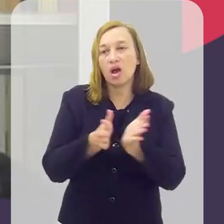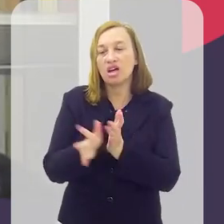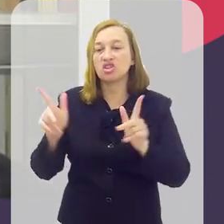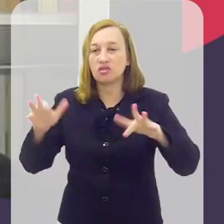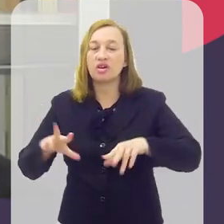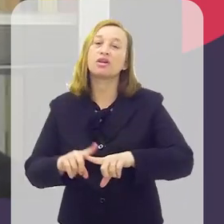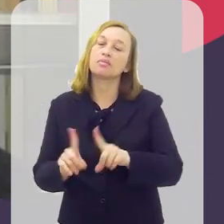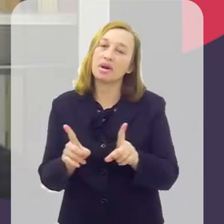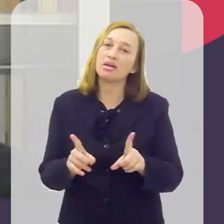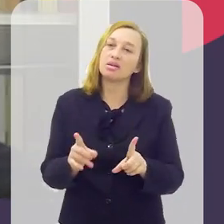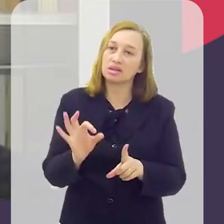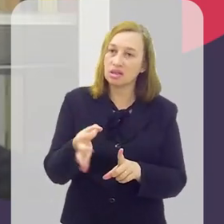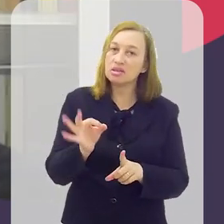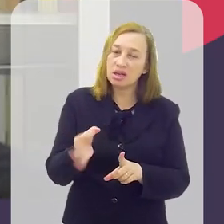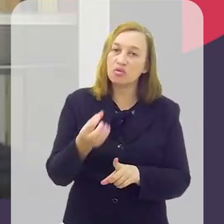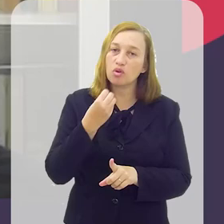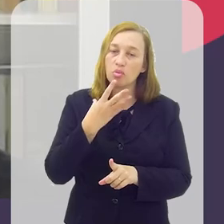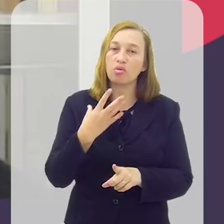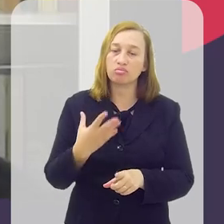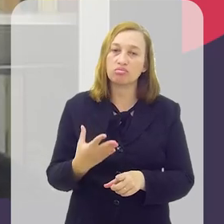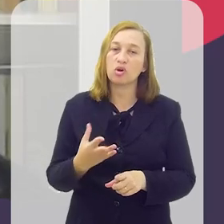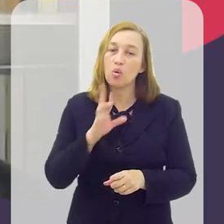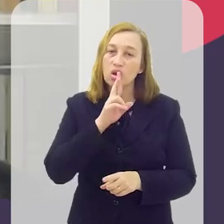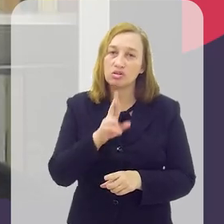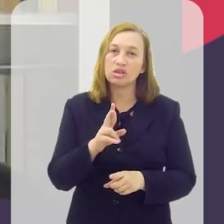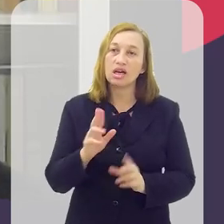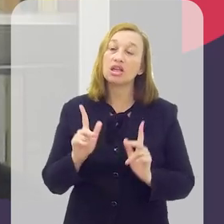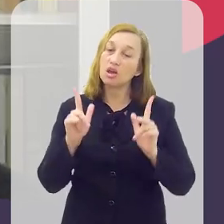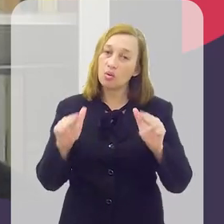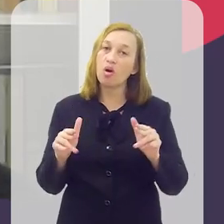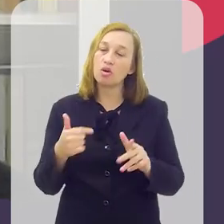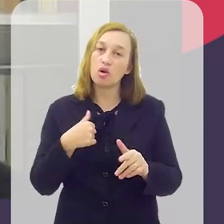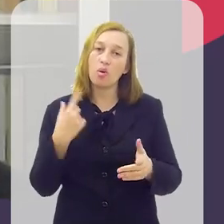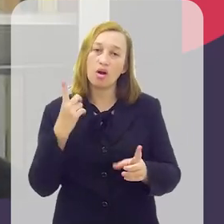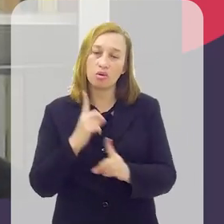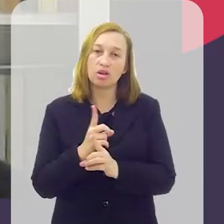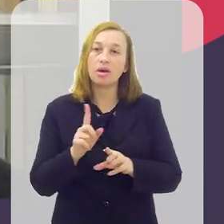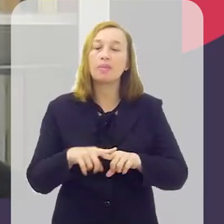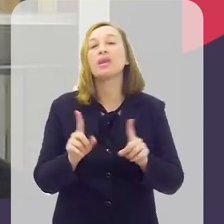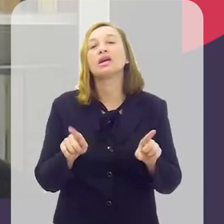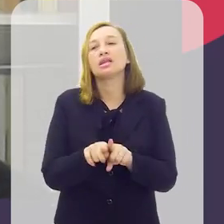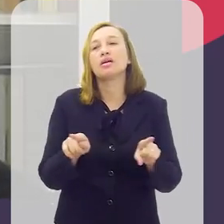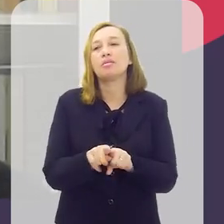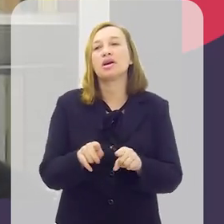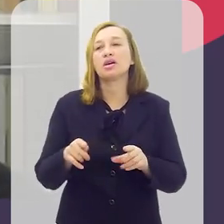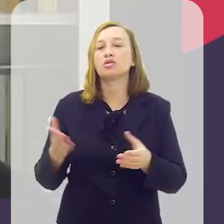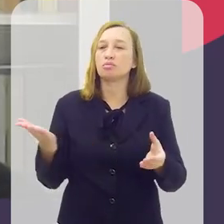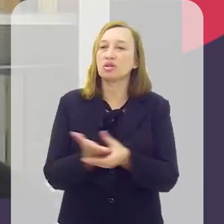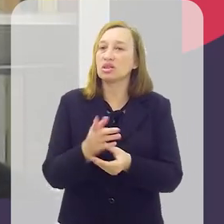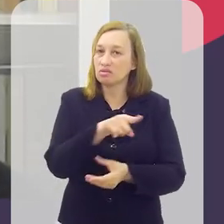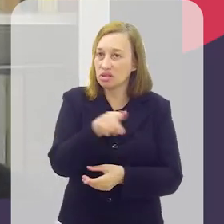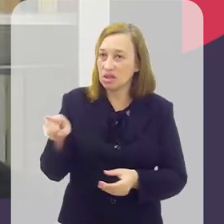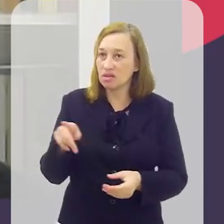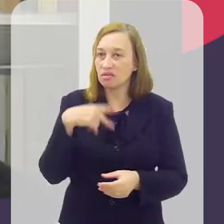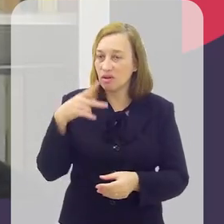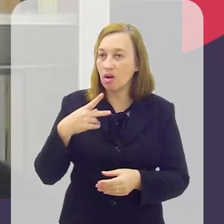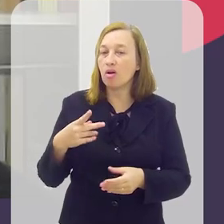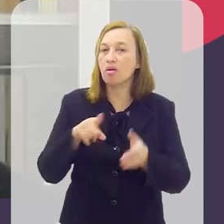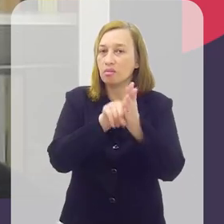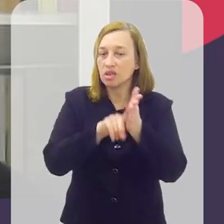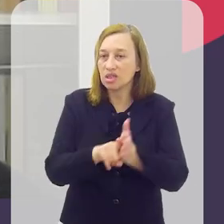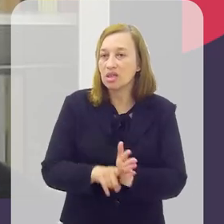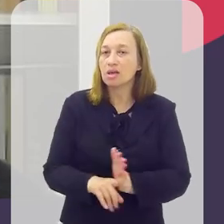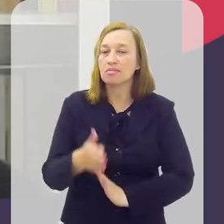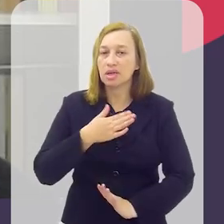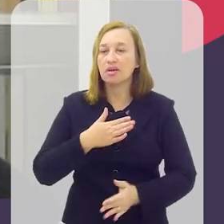mas super colabora, Ralf, foi muito próximo mesmo do que eu encontrei. E também sobre os processos que você falou, foi parte da